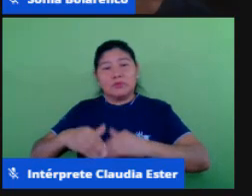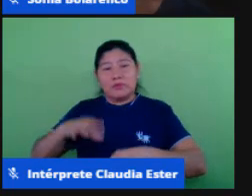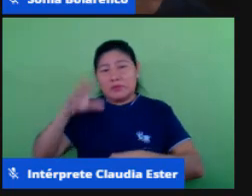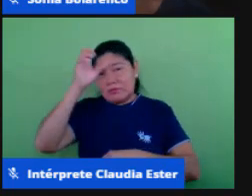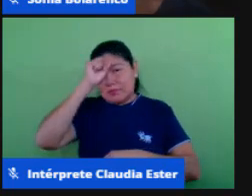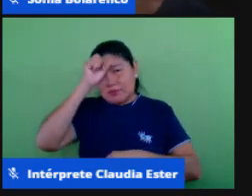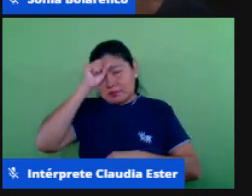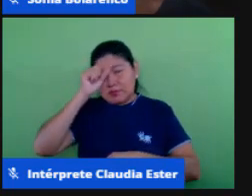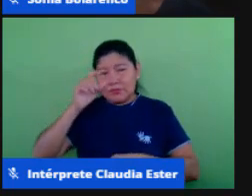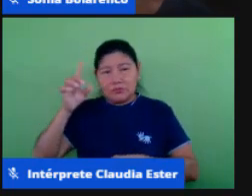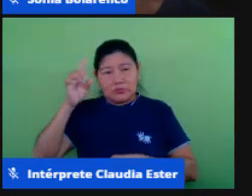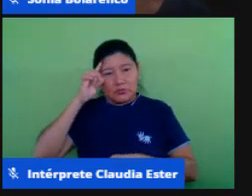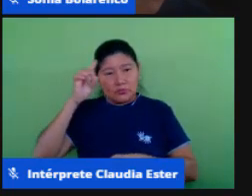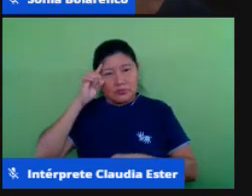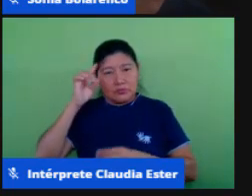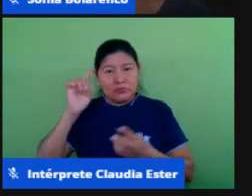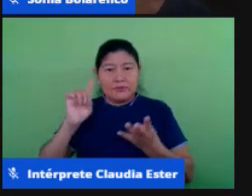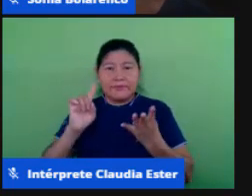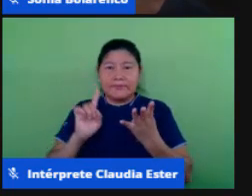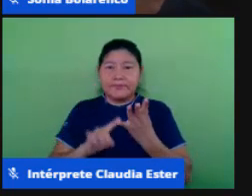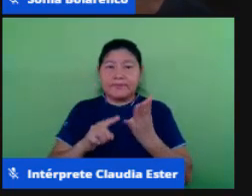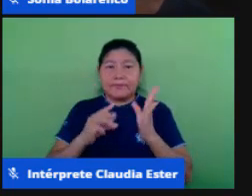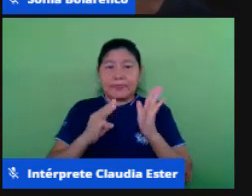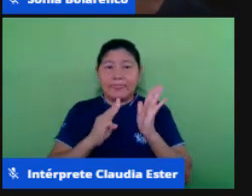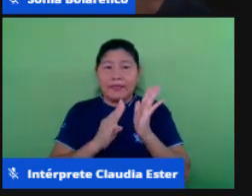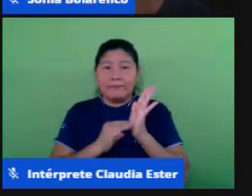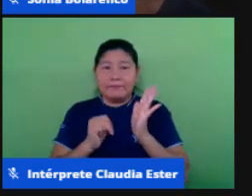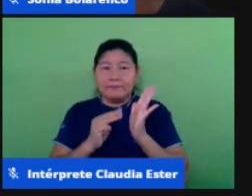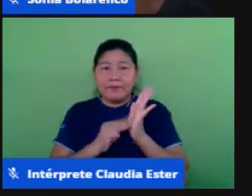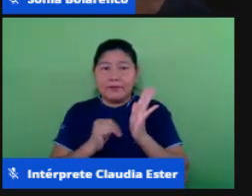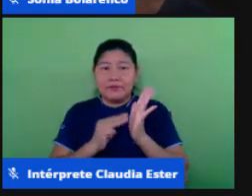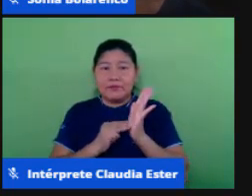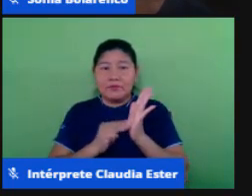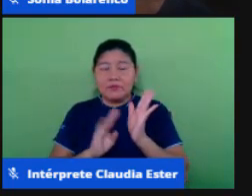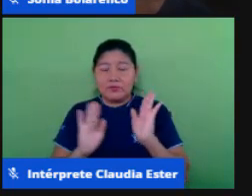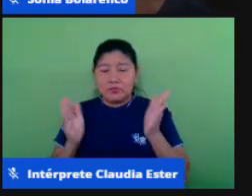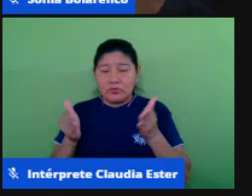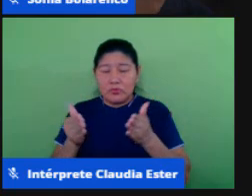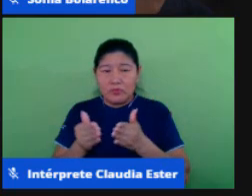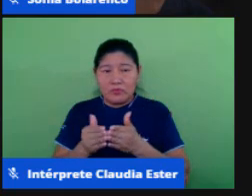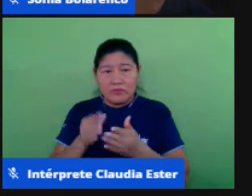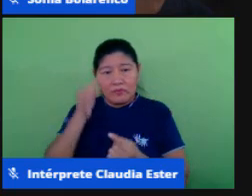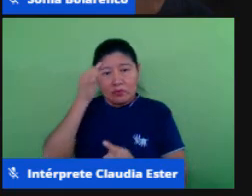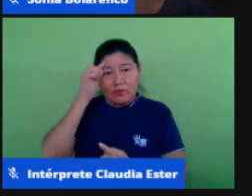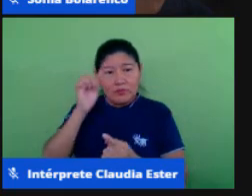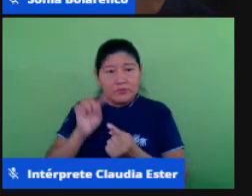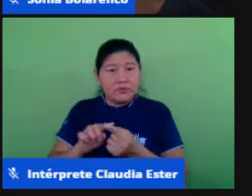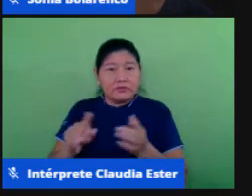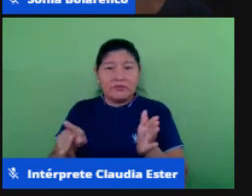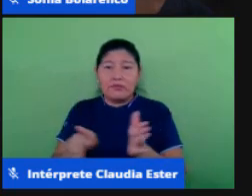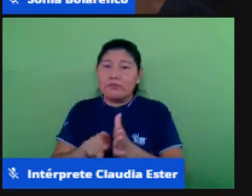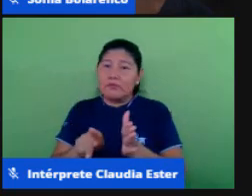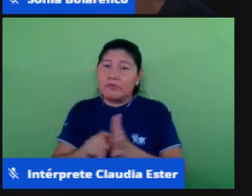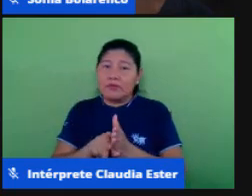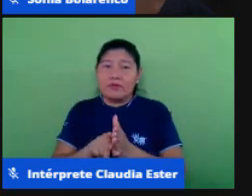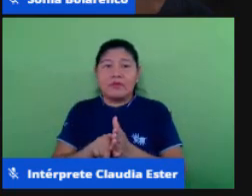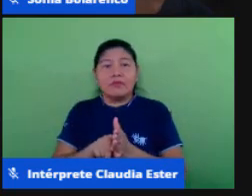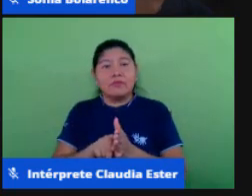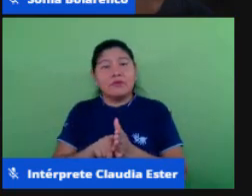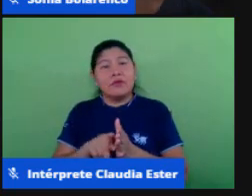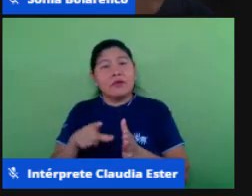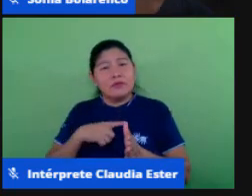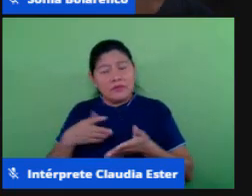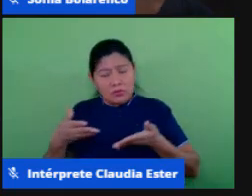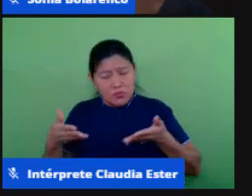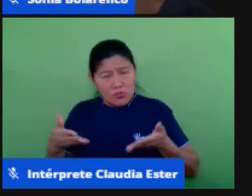metodologias específicas e tecnologias tem metodologias agora ativas quando você